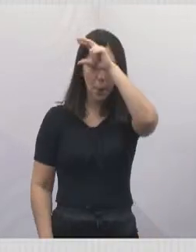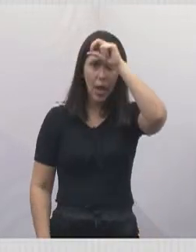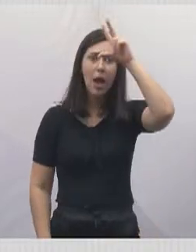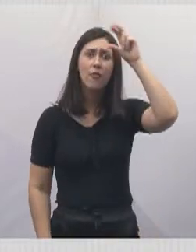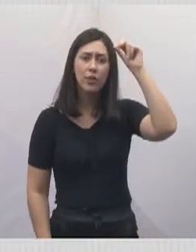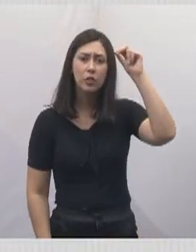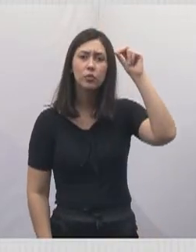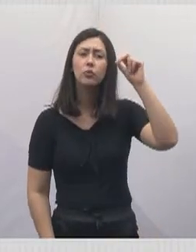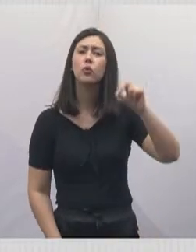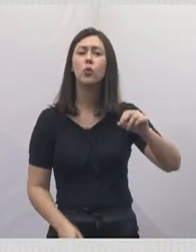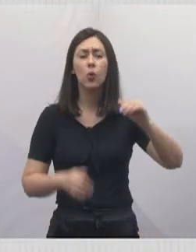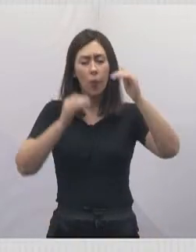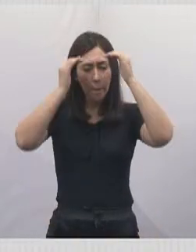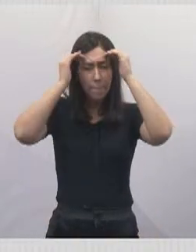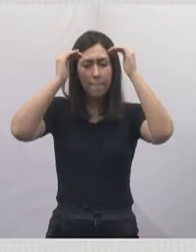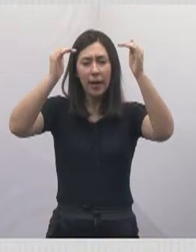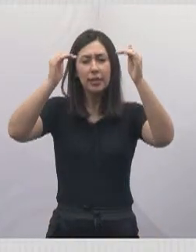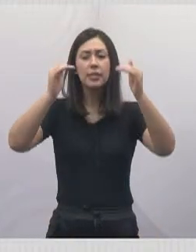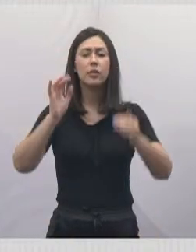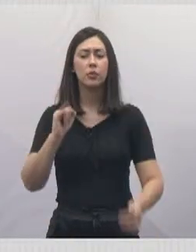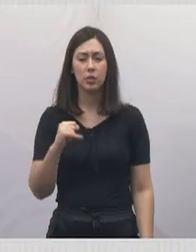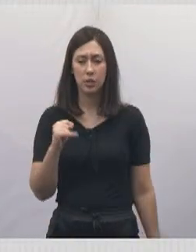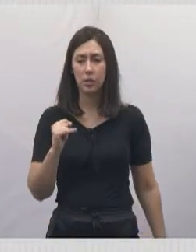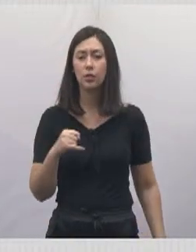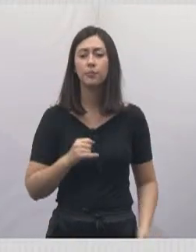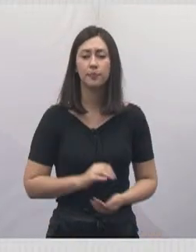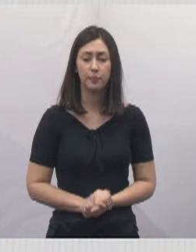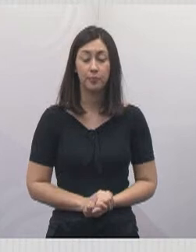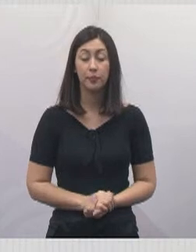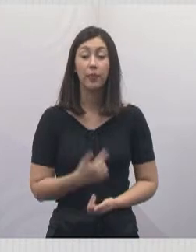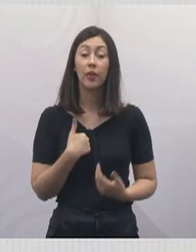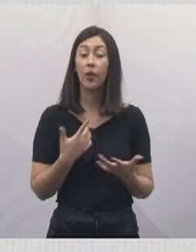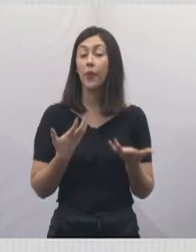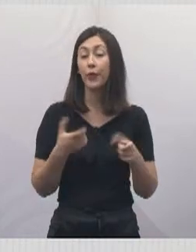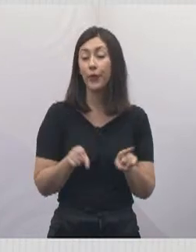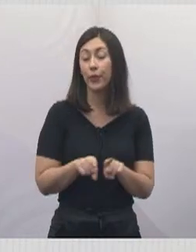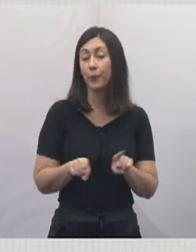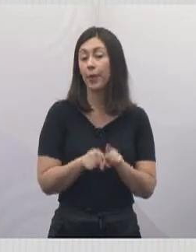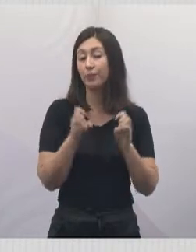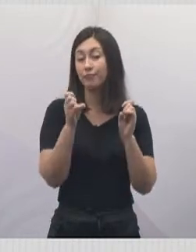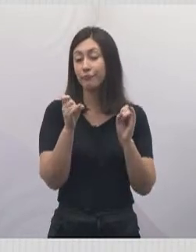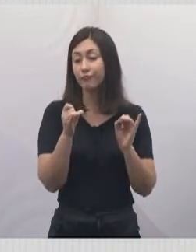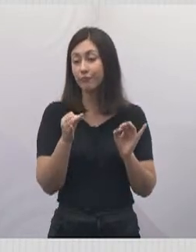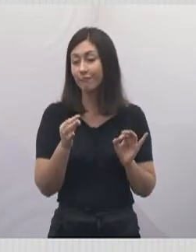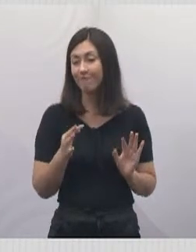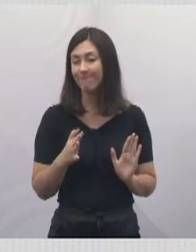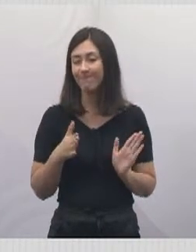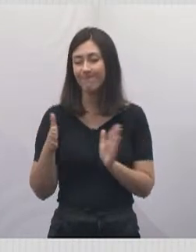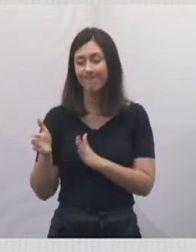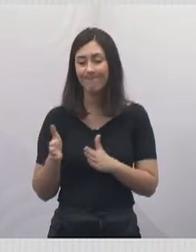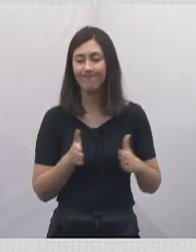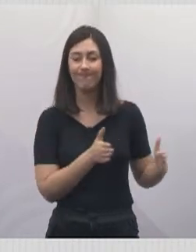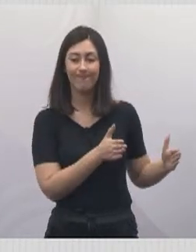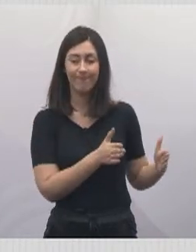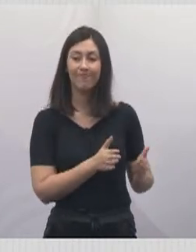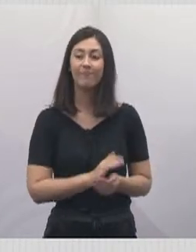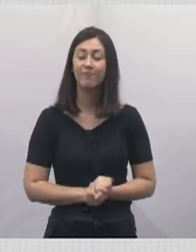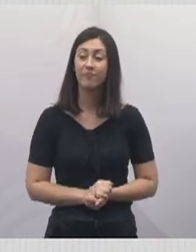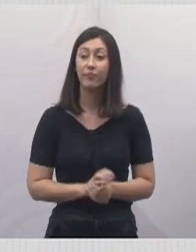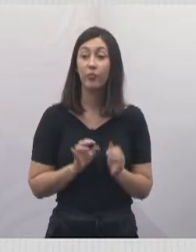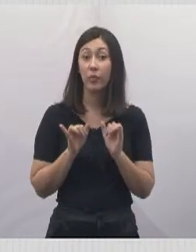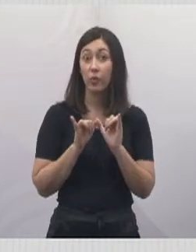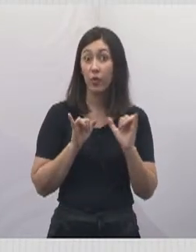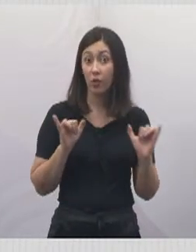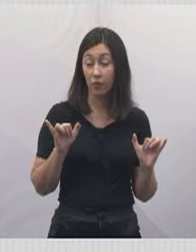seu compromisso, é o governo Isaías e todos os seus secretariados. Quero também te falar um pouquinho, mudando agora de assunto, e